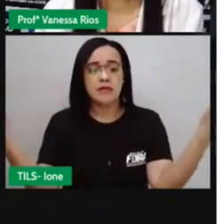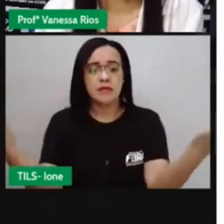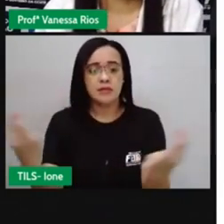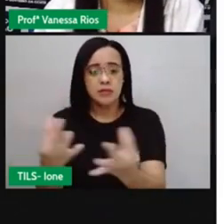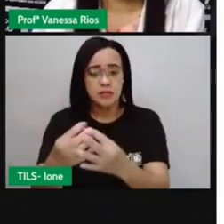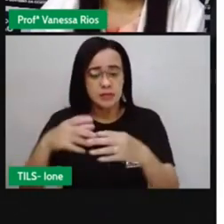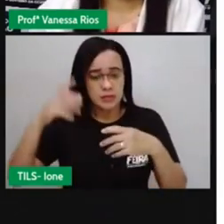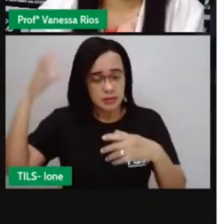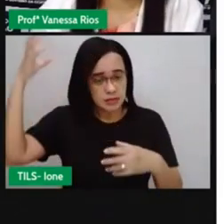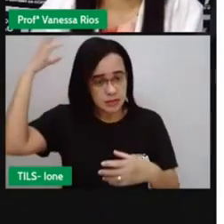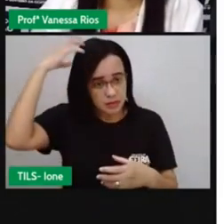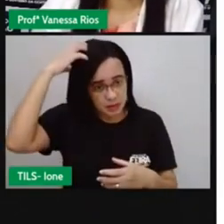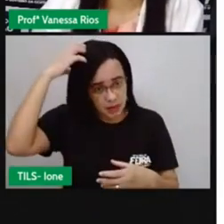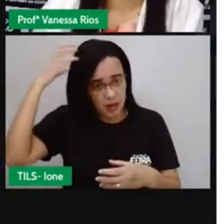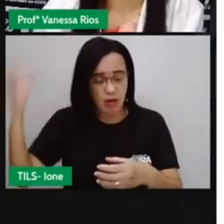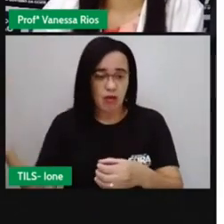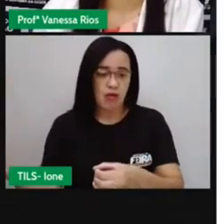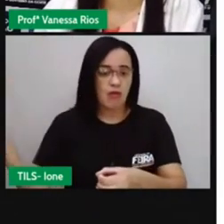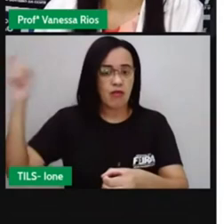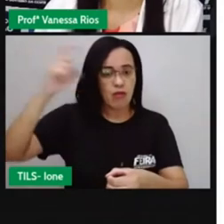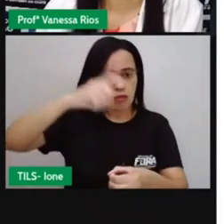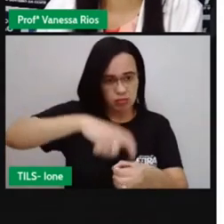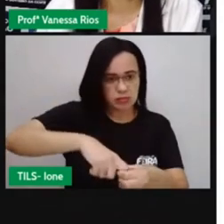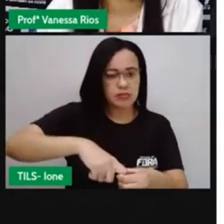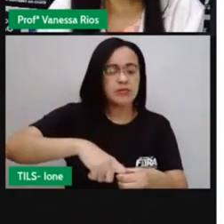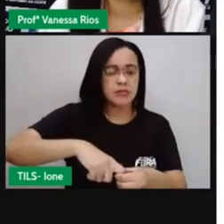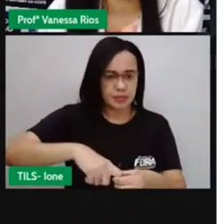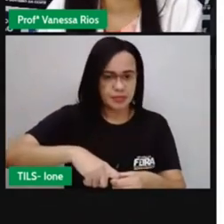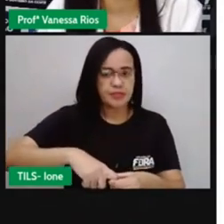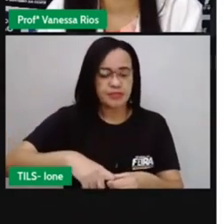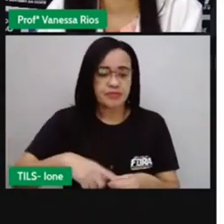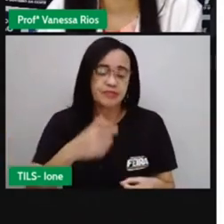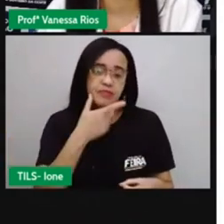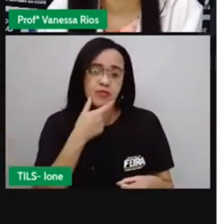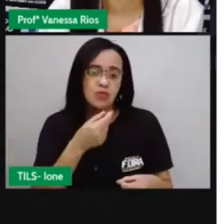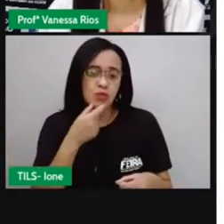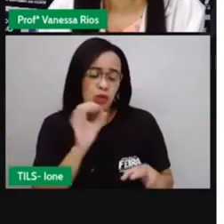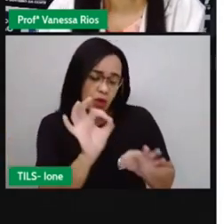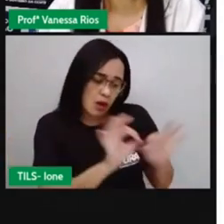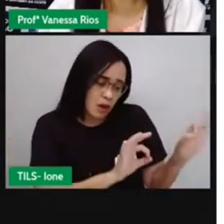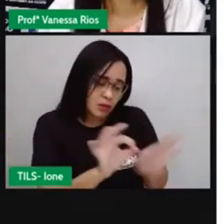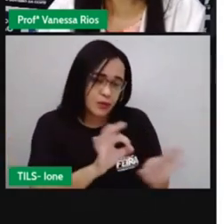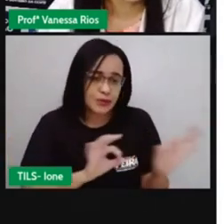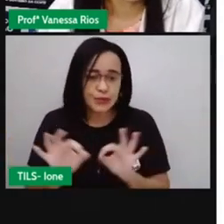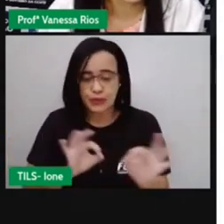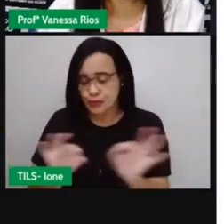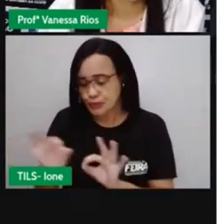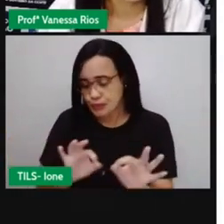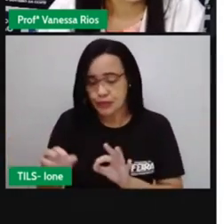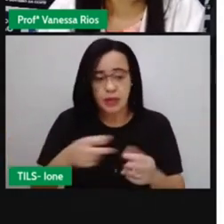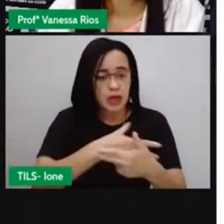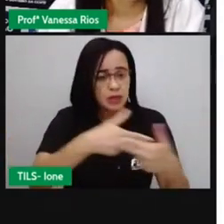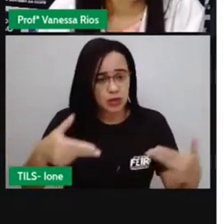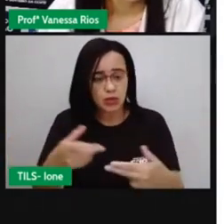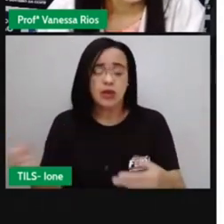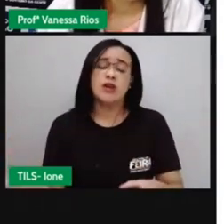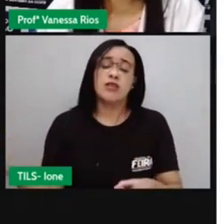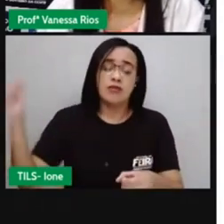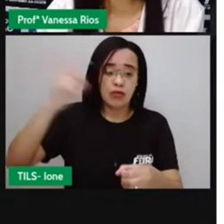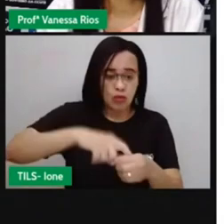aí, Dom João arrumou aí suas coisas junto com sua família e retornou à sua terra.